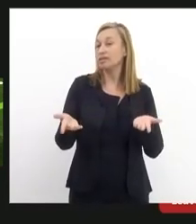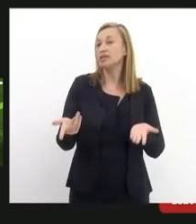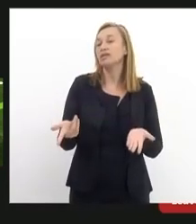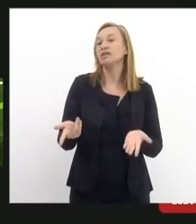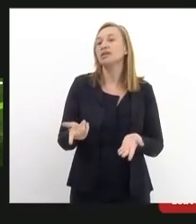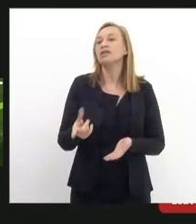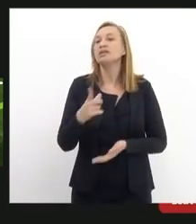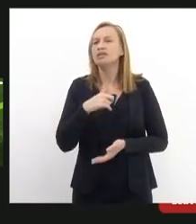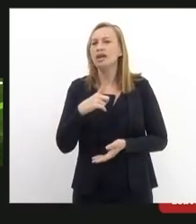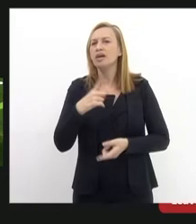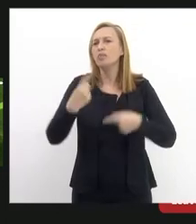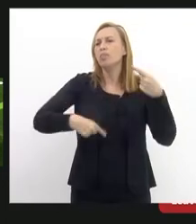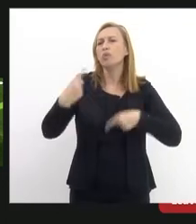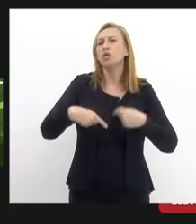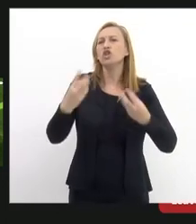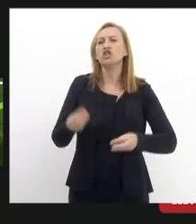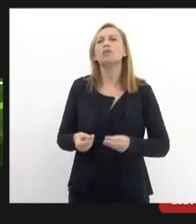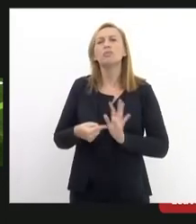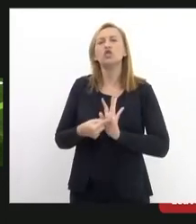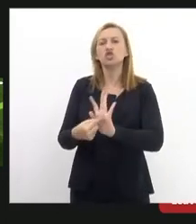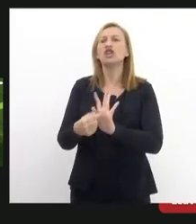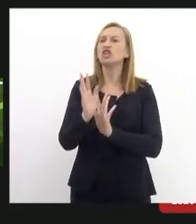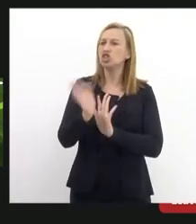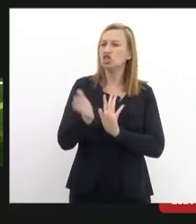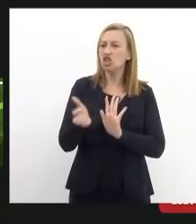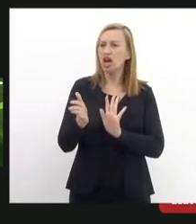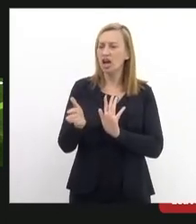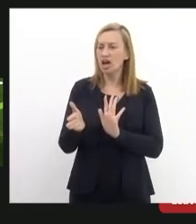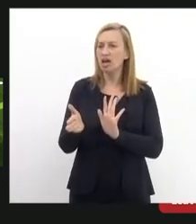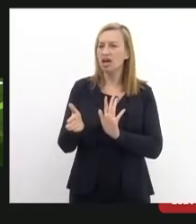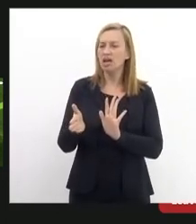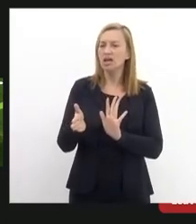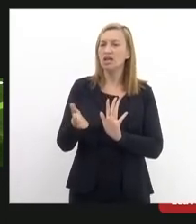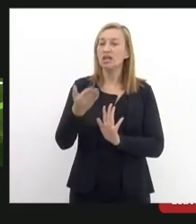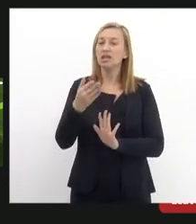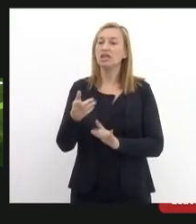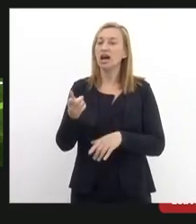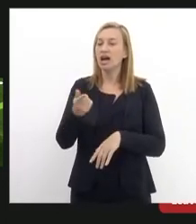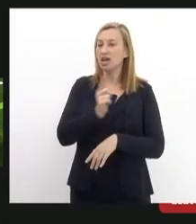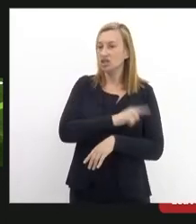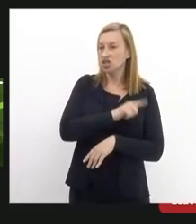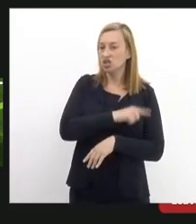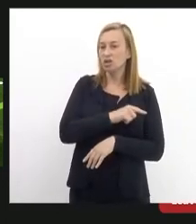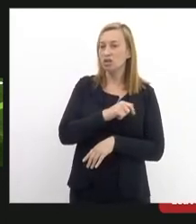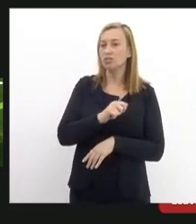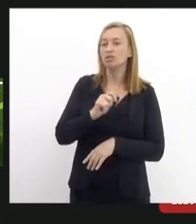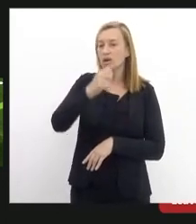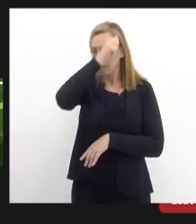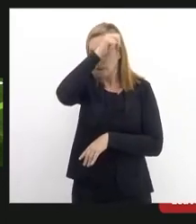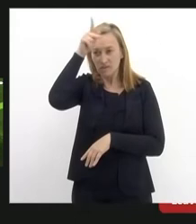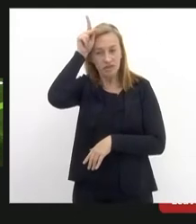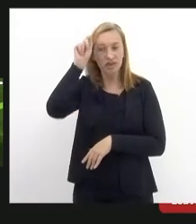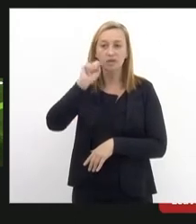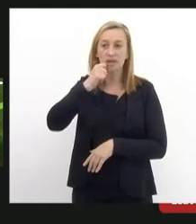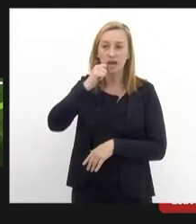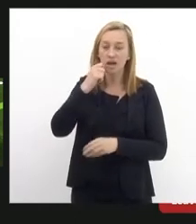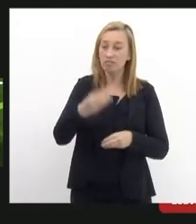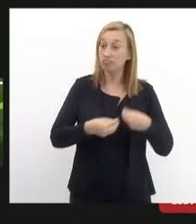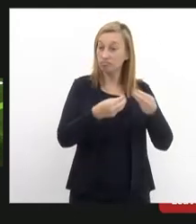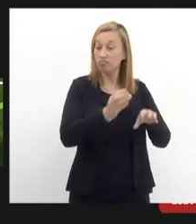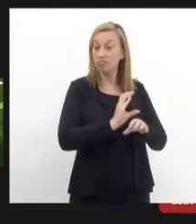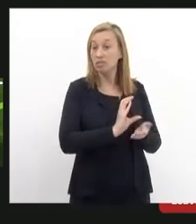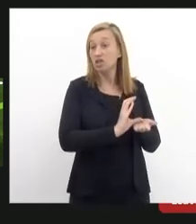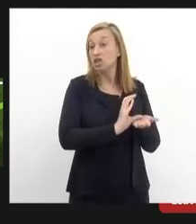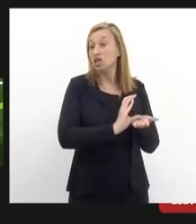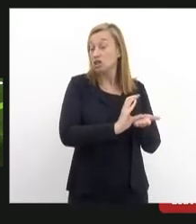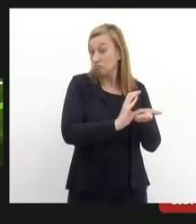existe uma política dada já na atual gestão de Eduardo Paes para investimento em transporte aí quero reforçar aqui a